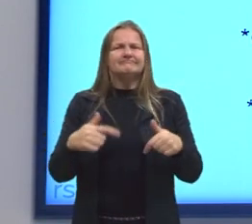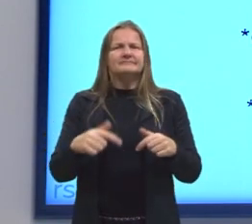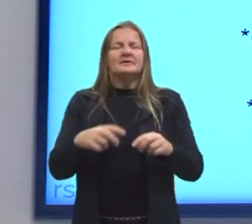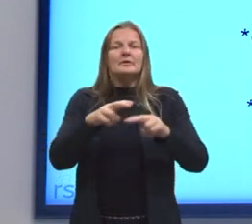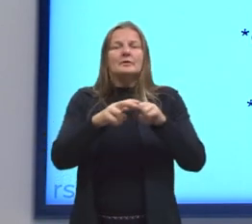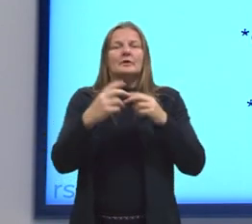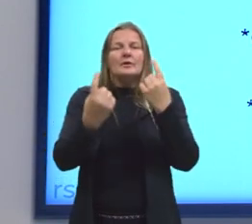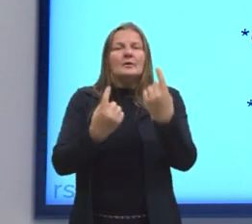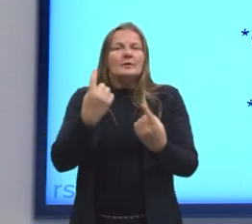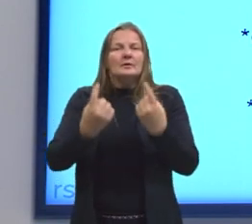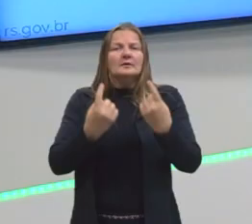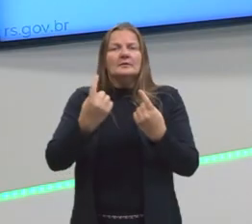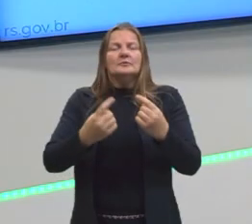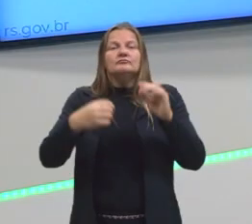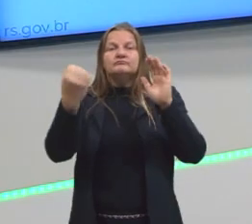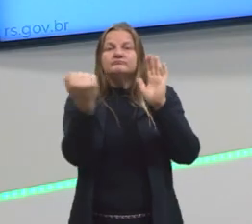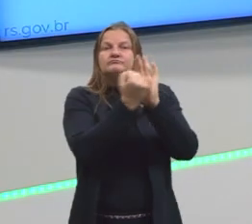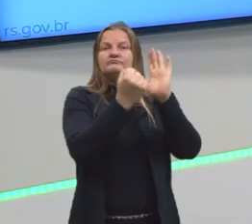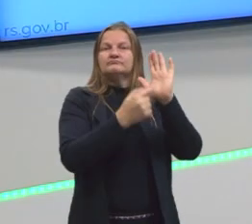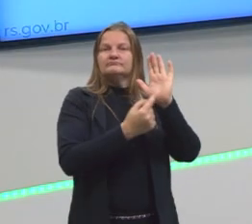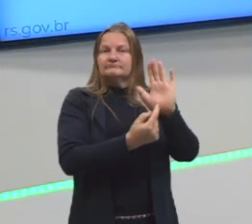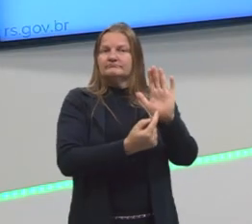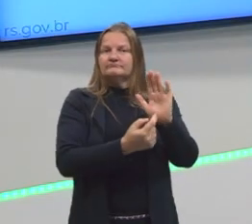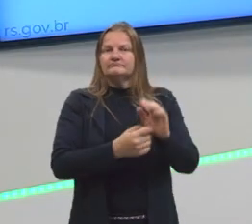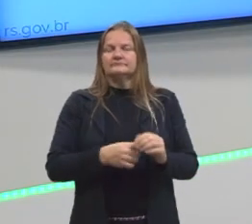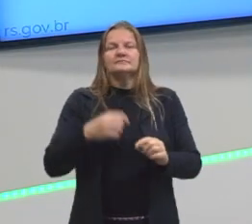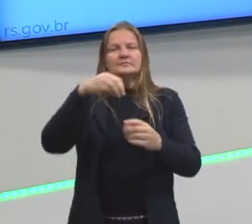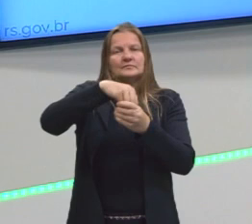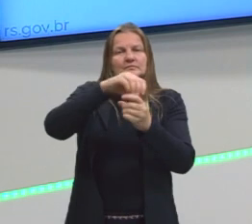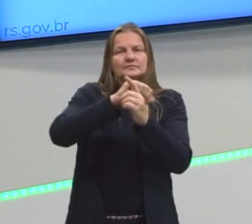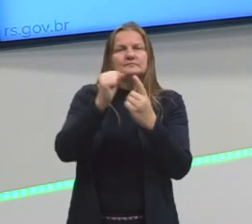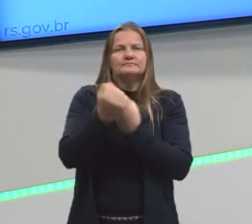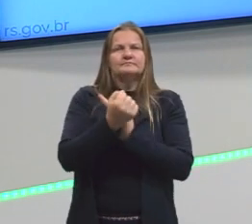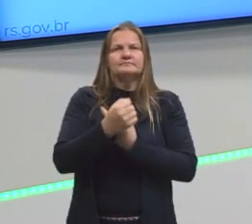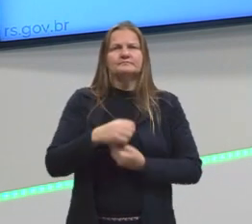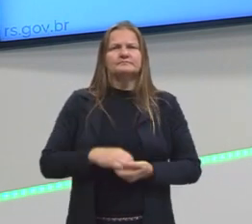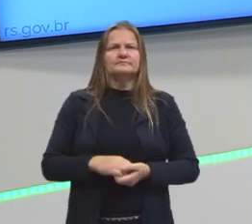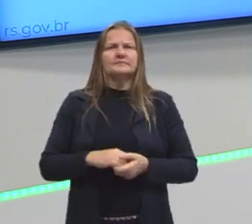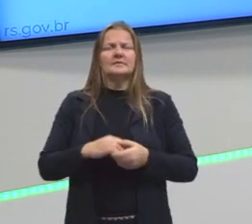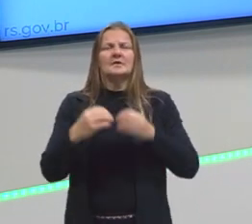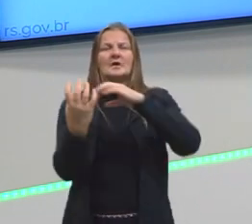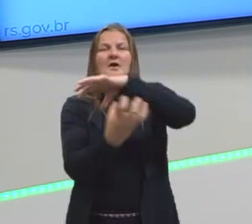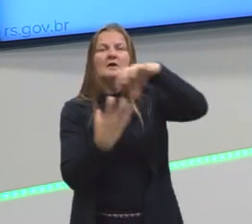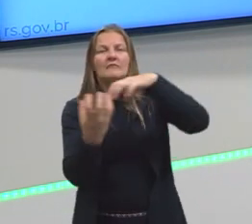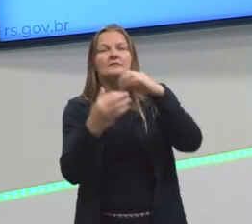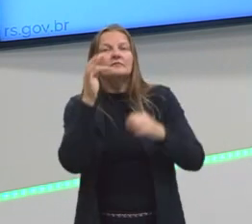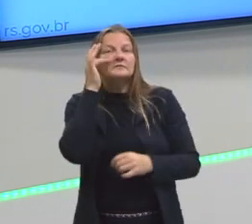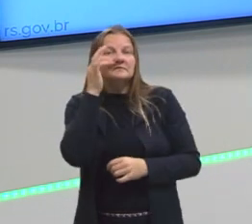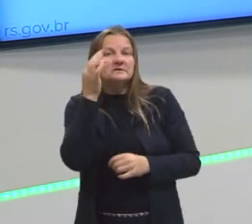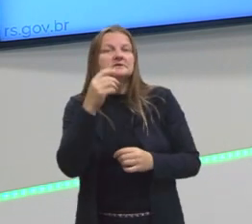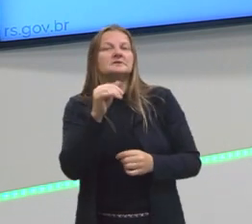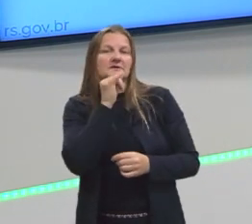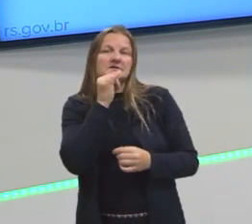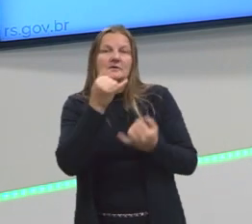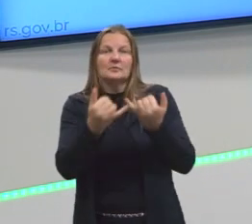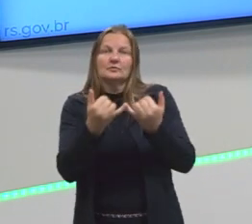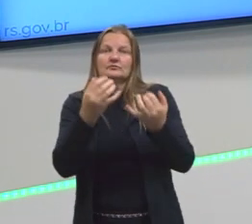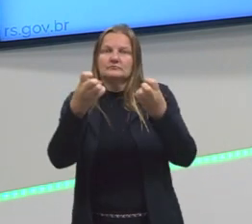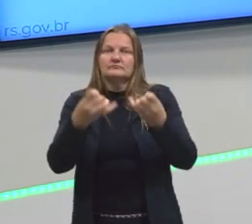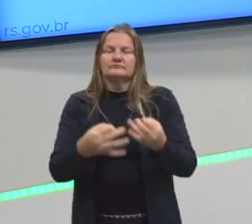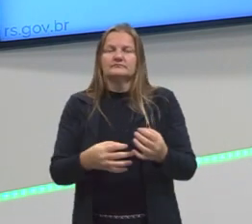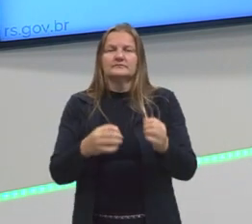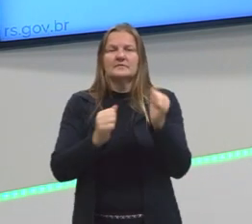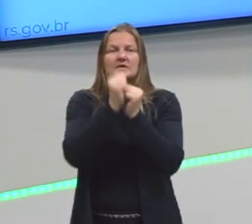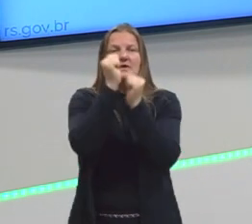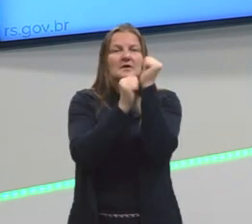que tem alguns marcos muito importantes na sociedade. Tipo, a Revolução Francesa é um, no nosso caso aqui, a Revolução